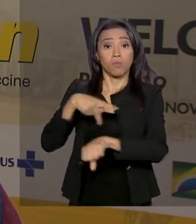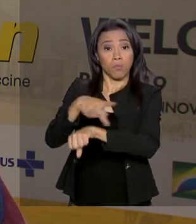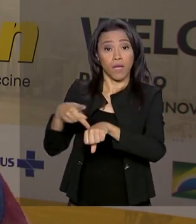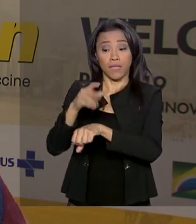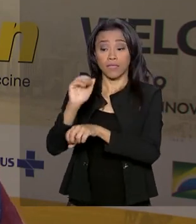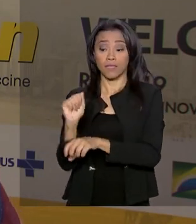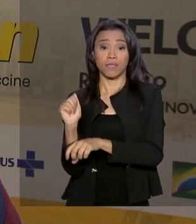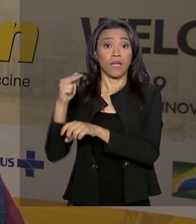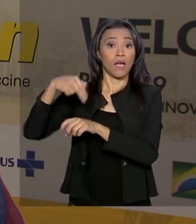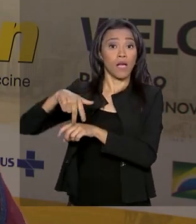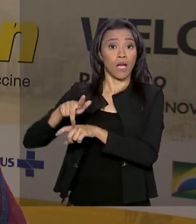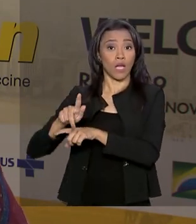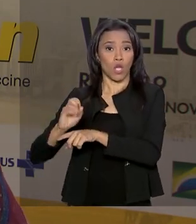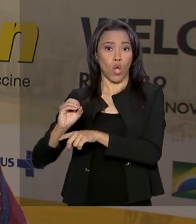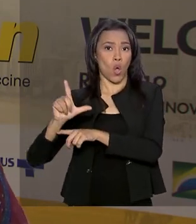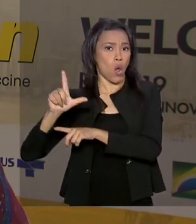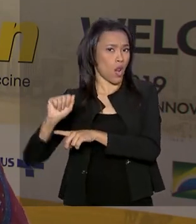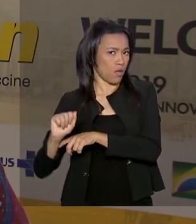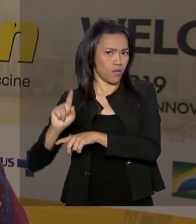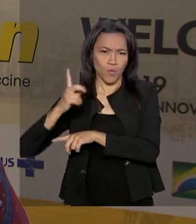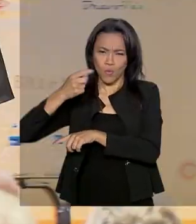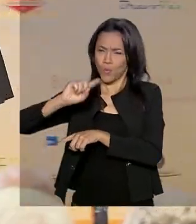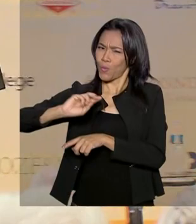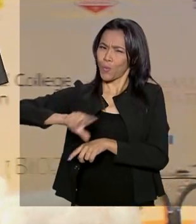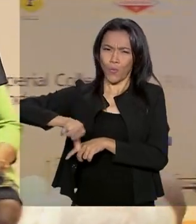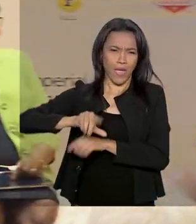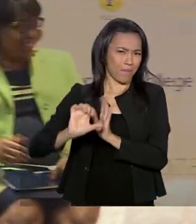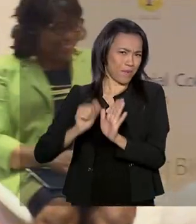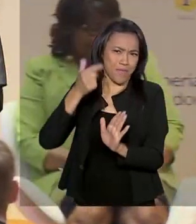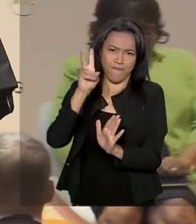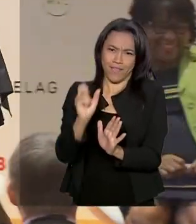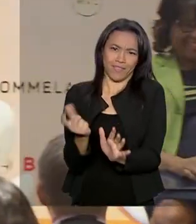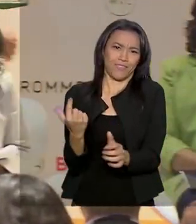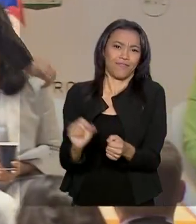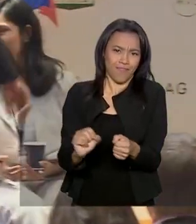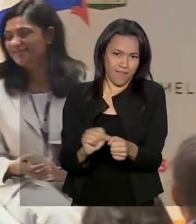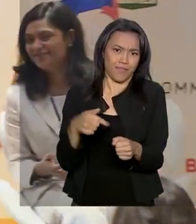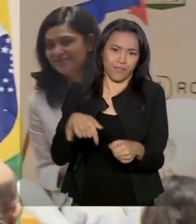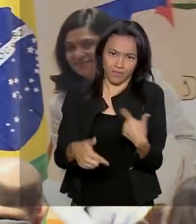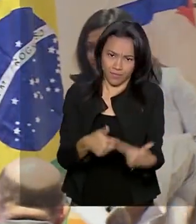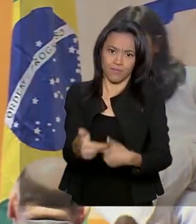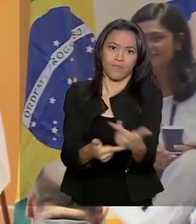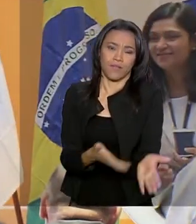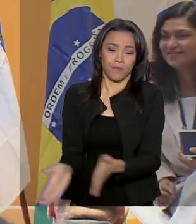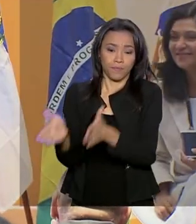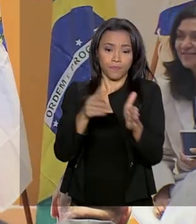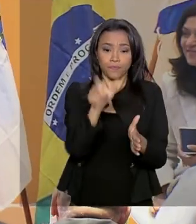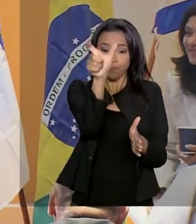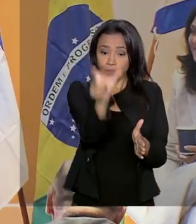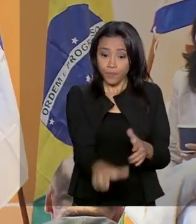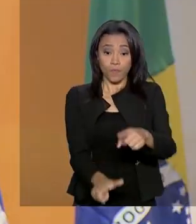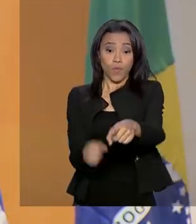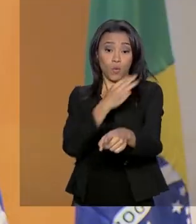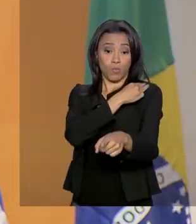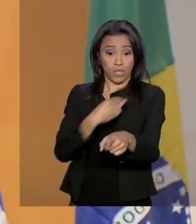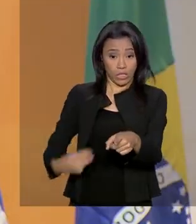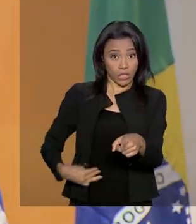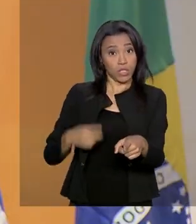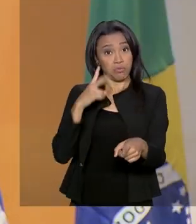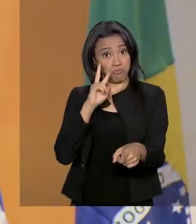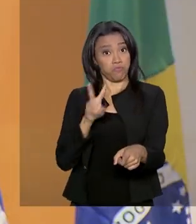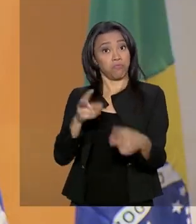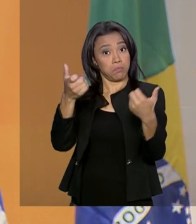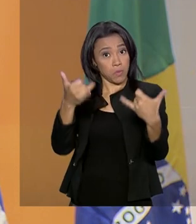Então, não é a primeira vez que faremos esse trabalho. O ministro da Saúde, Luiz Henrique Mandetta, avaliou a cobertura da campanha